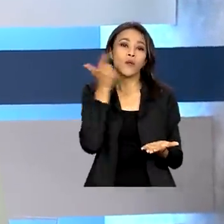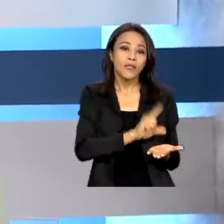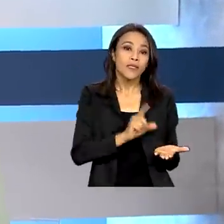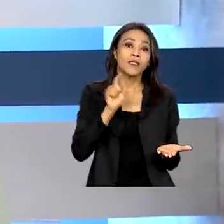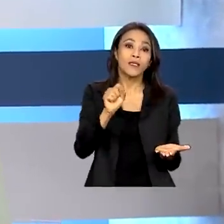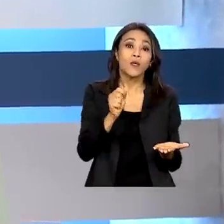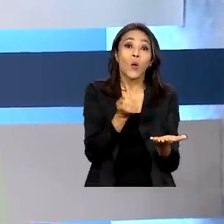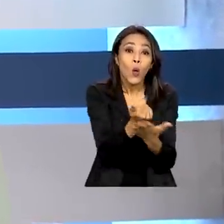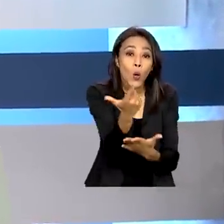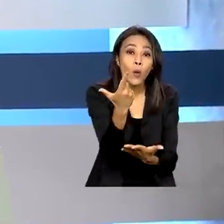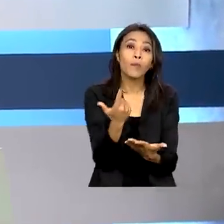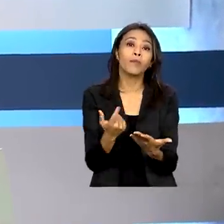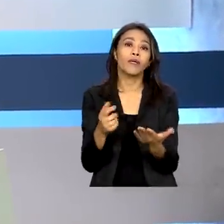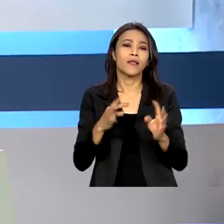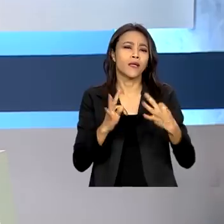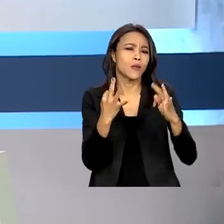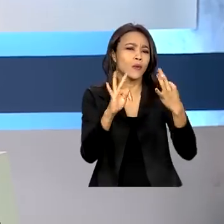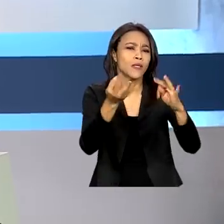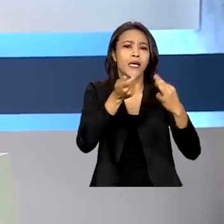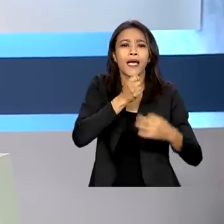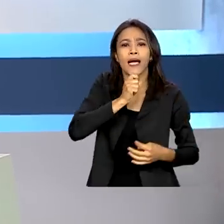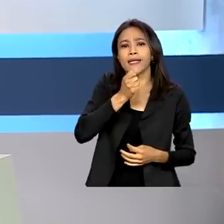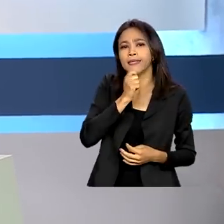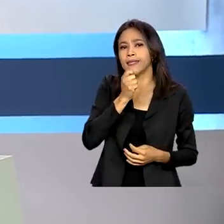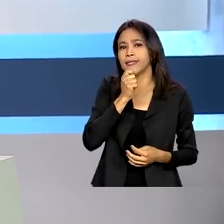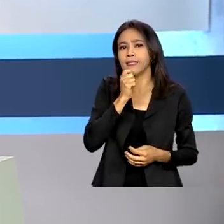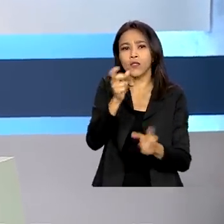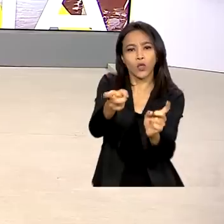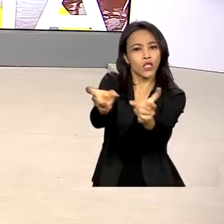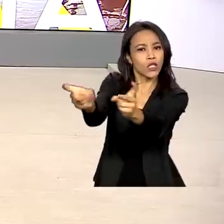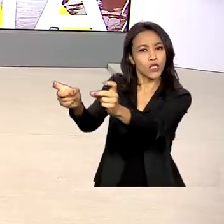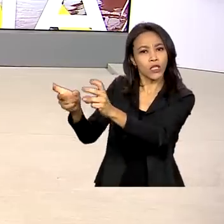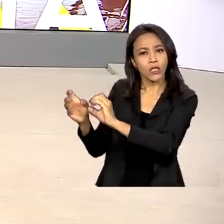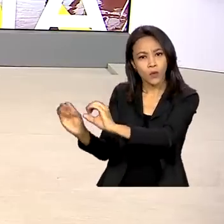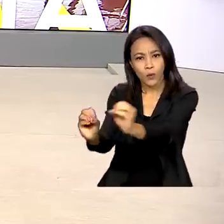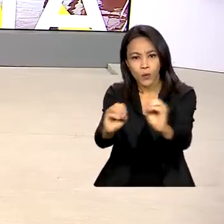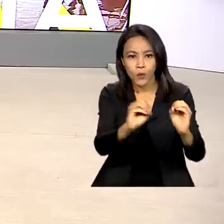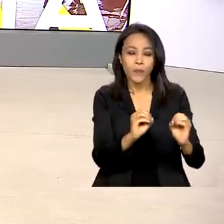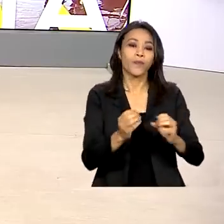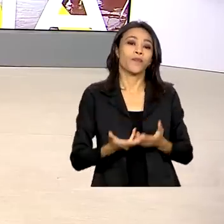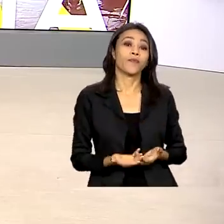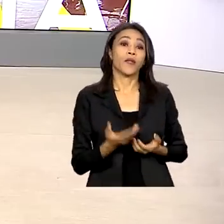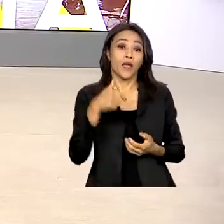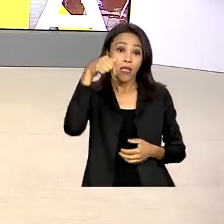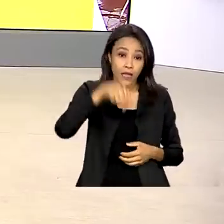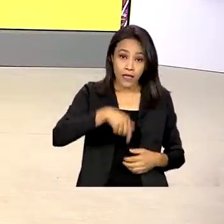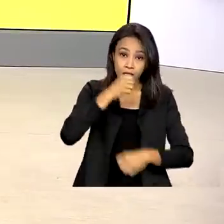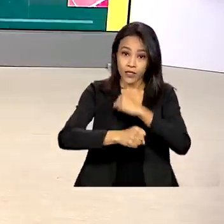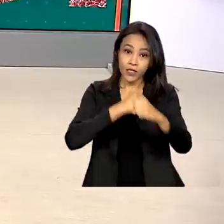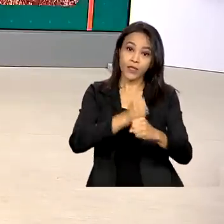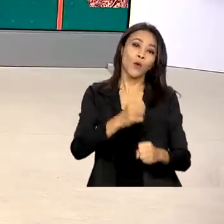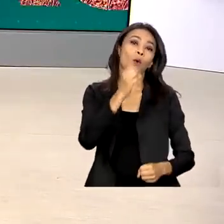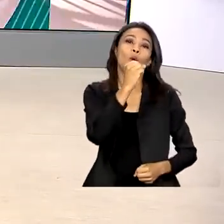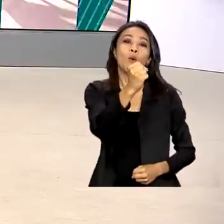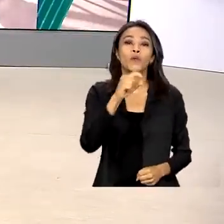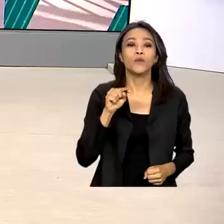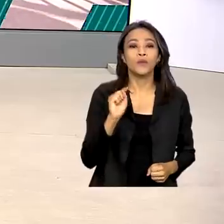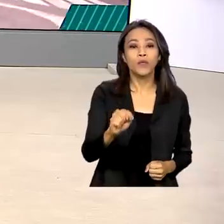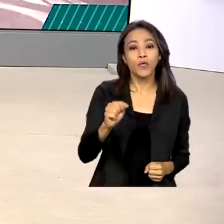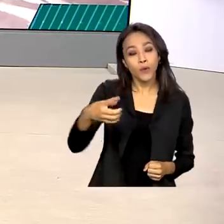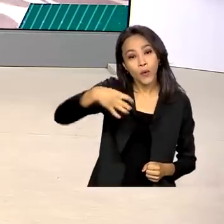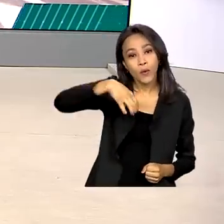inovadoras e que ainda não estão disponíveis comercialmente. Só neste ano, 8 mil novas empresas que podem